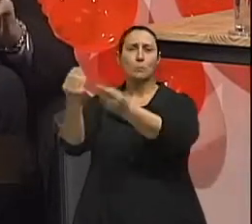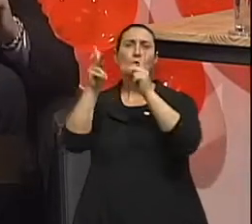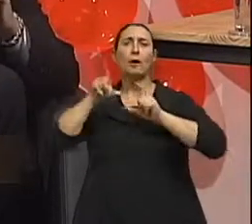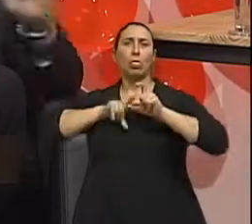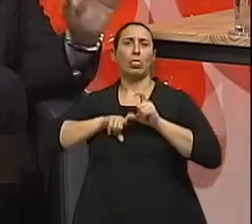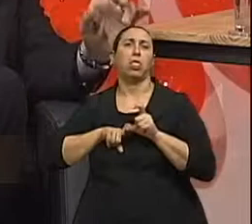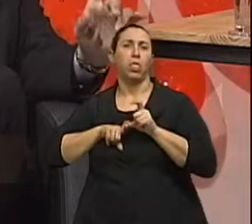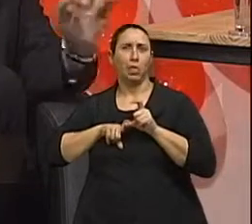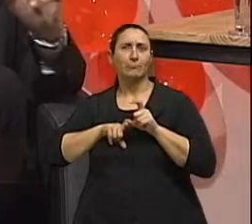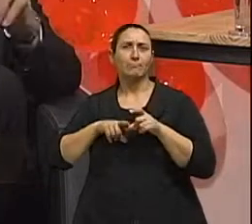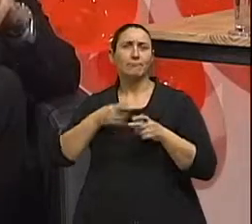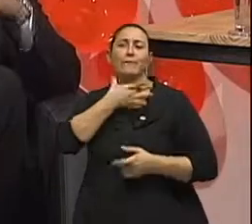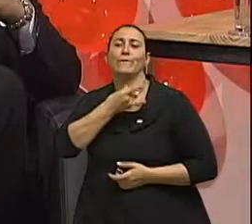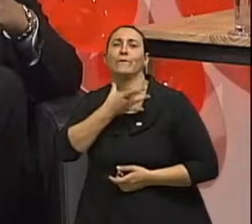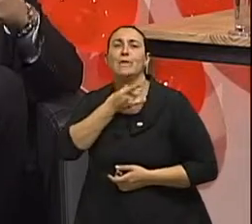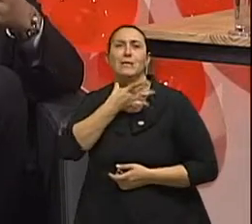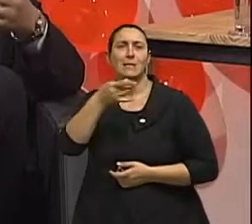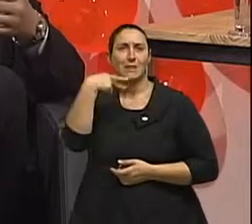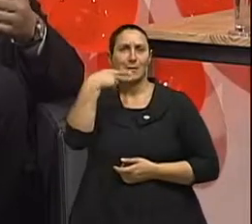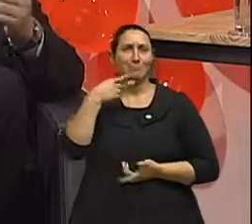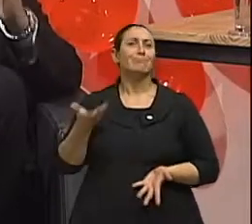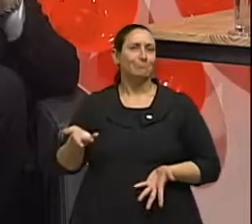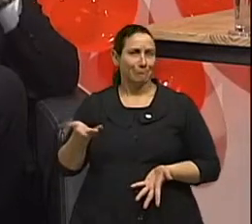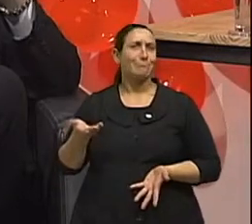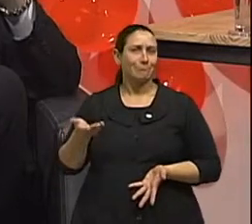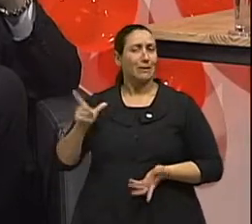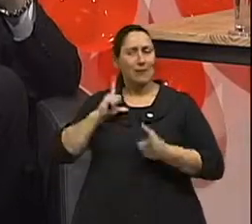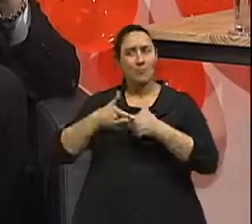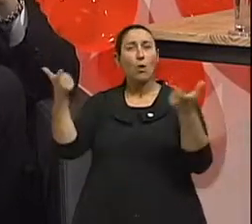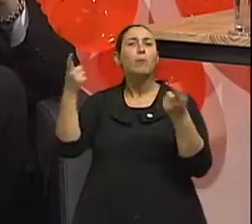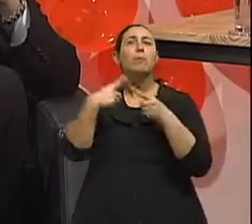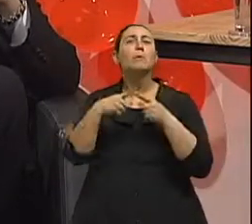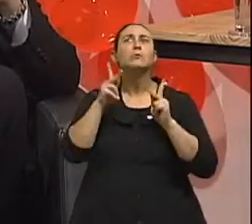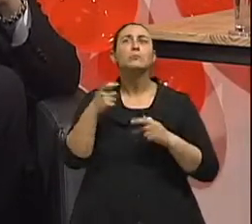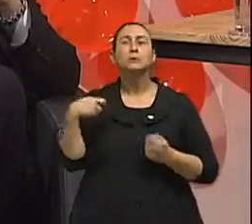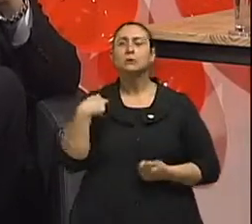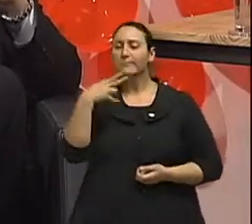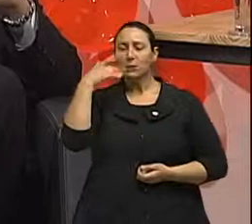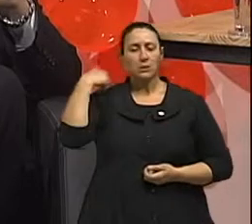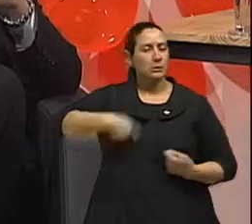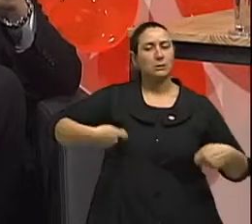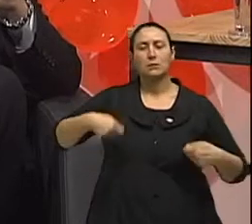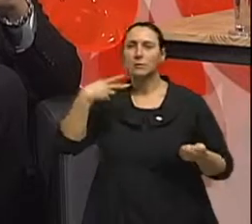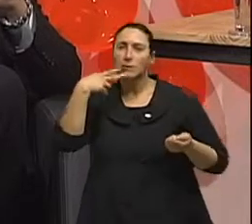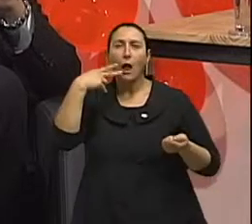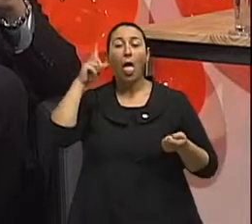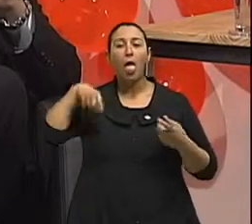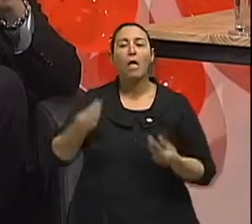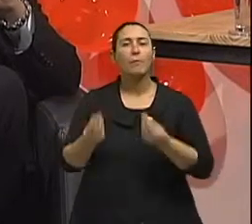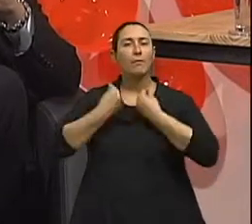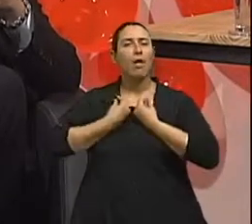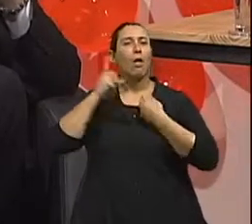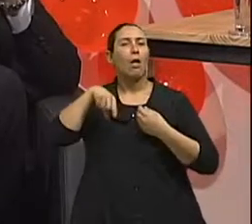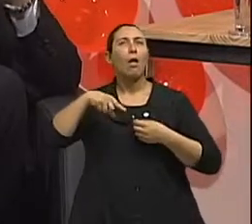pessoas pode achar que não, mas elas têm necessidade de manter o nível de nicotina e de outras substâncias, das mais de 50 substâncias que